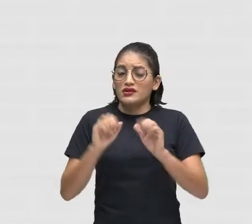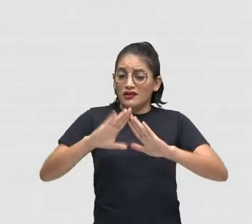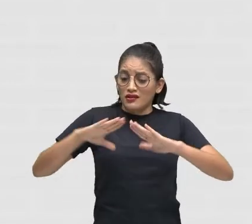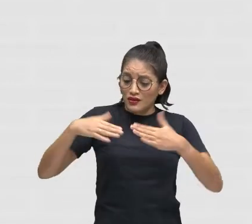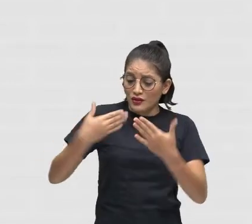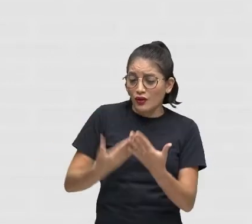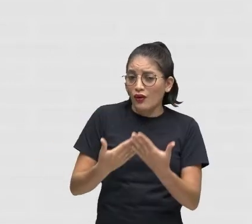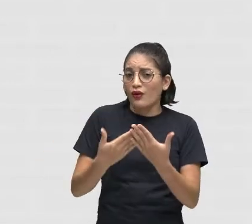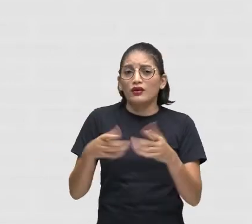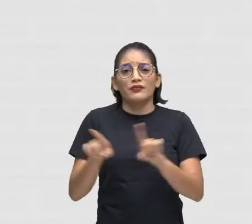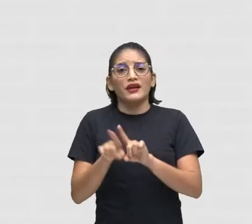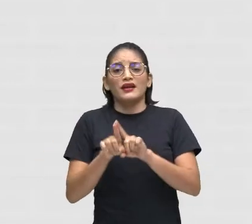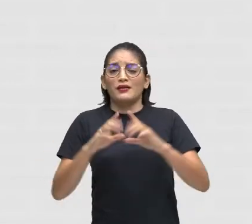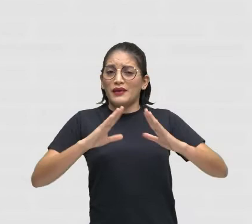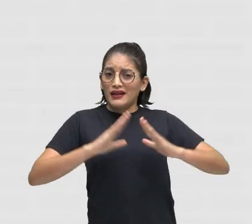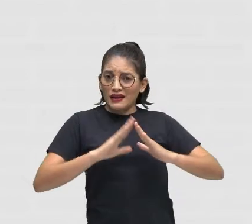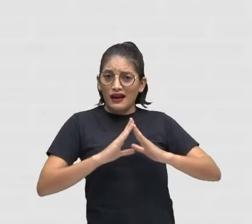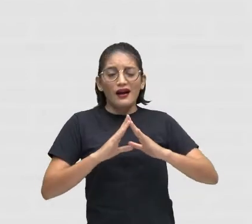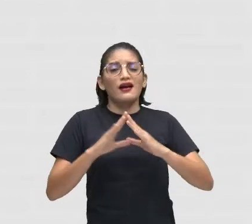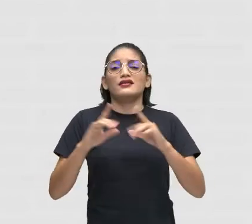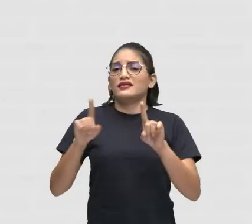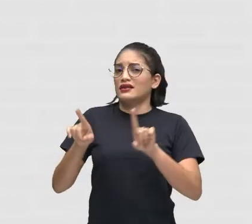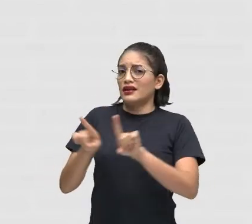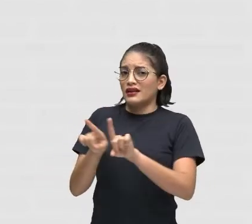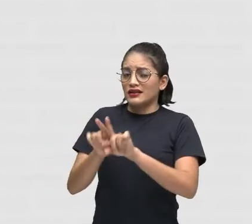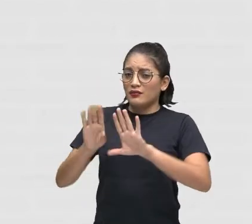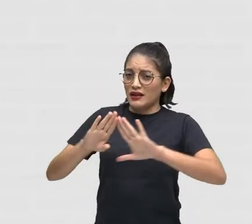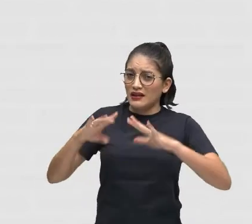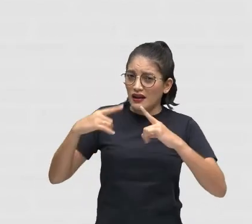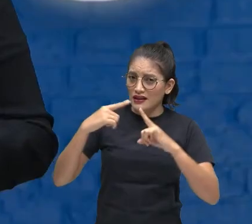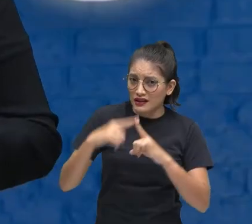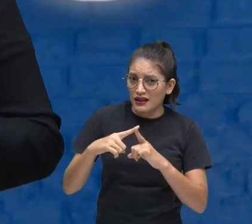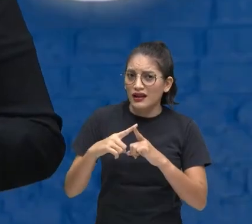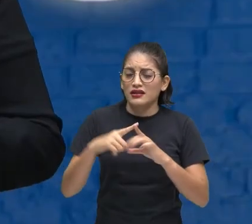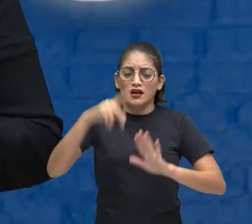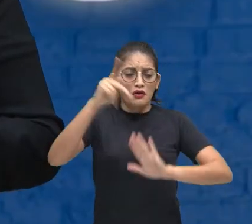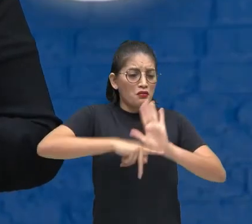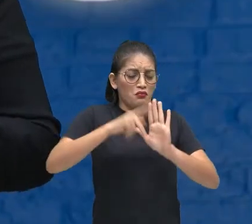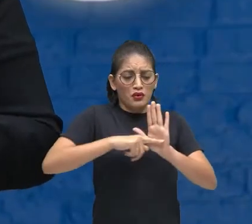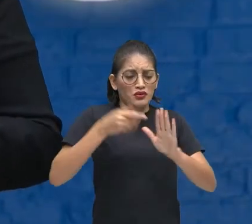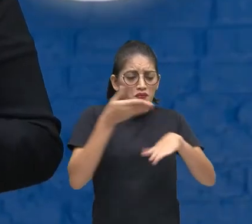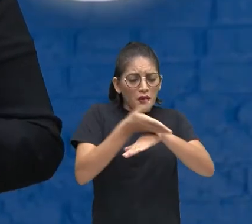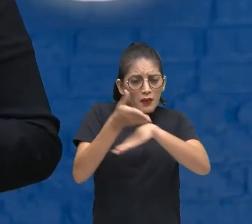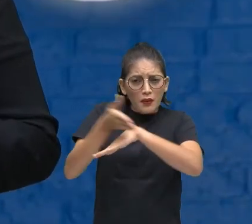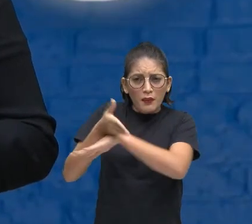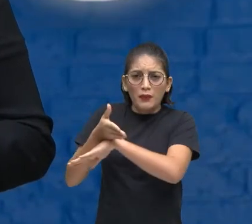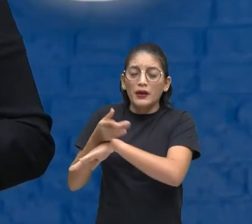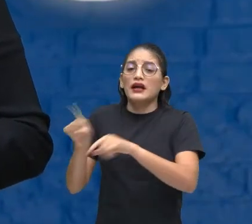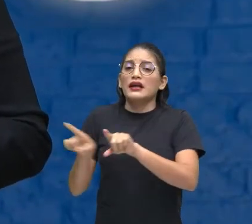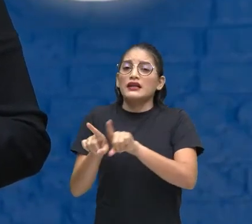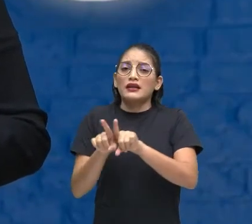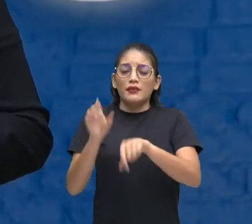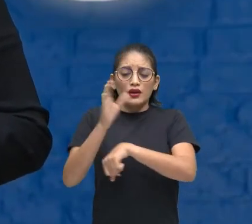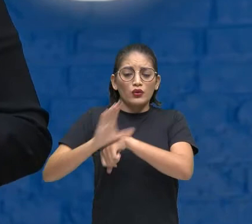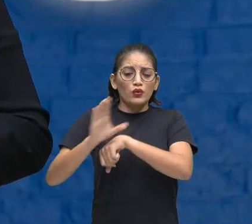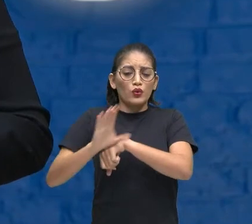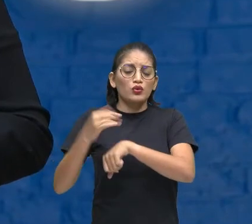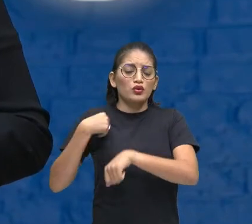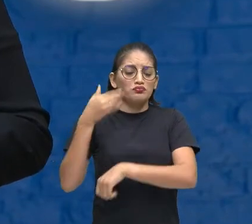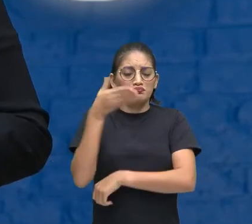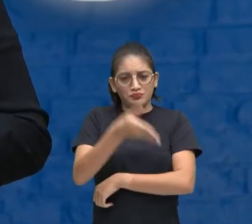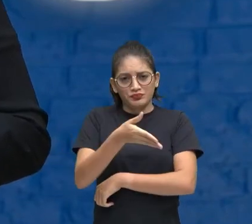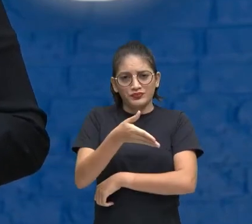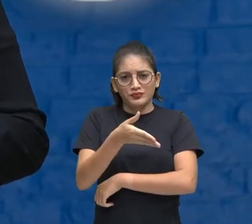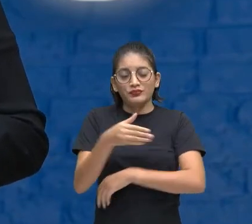Seja em casa Seja na igreja Seja num projeto Que eu participo Num curso Que eu realizo Então